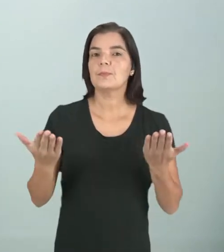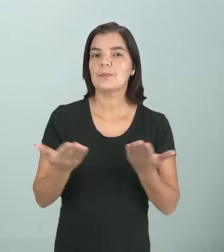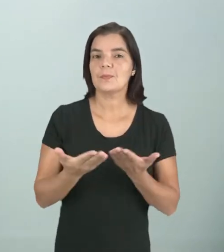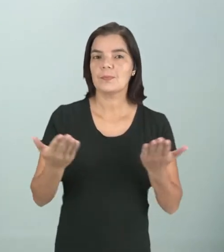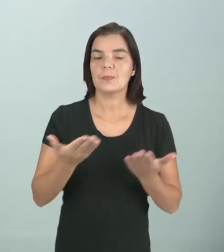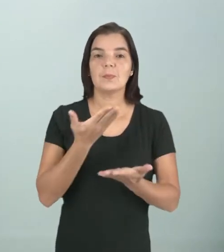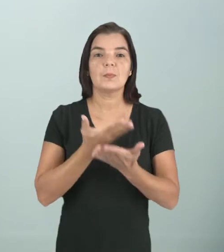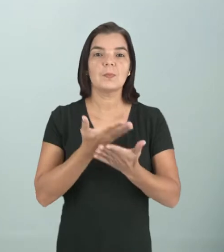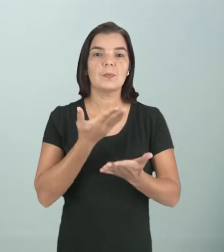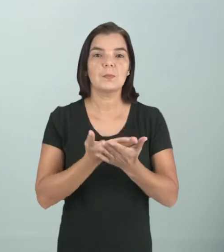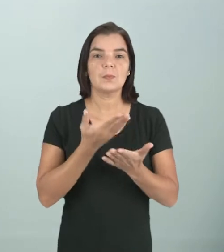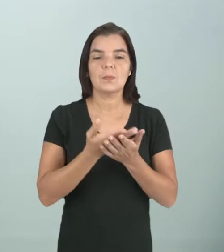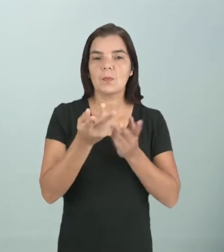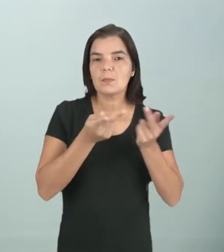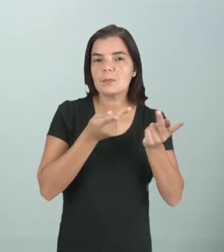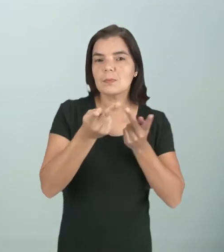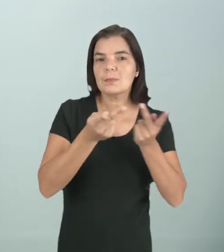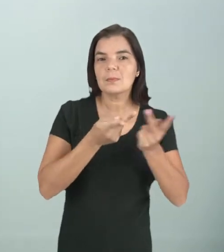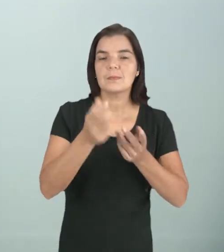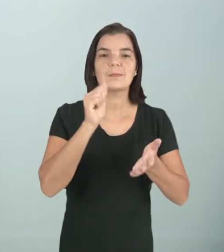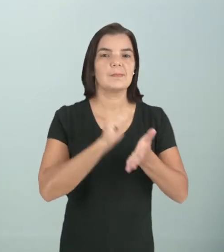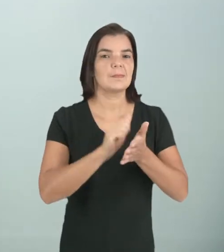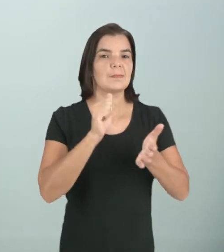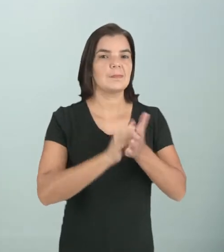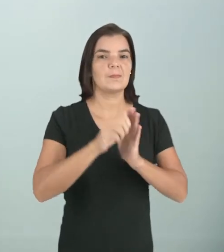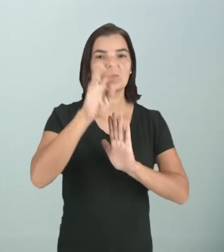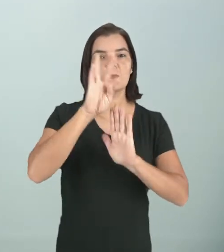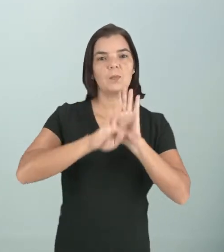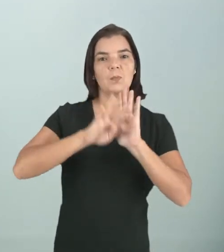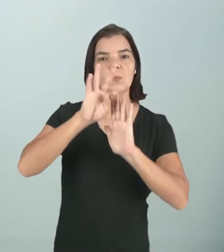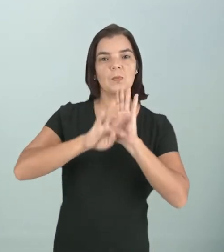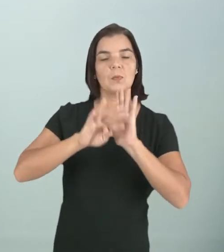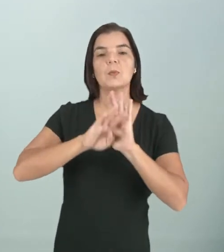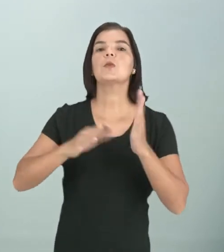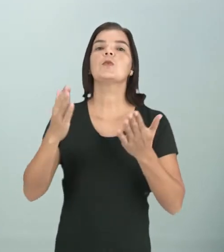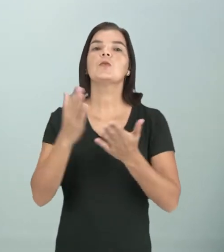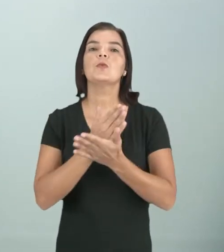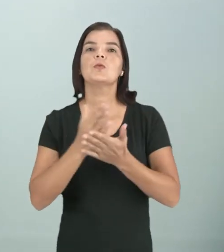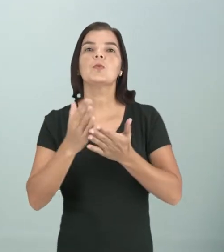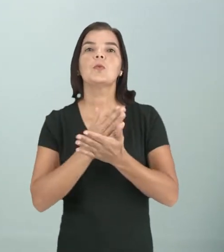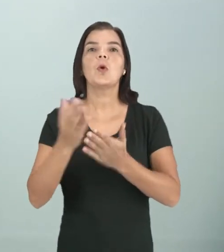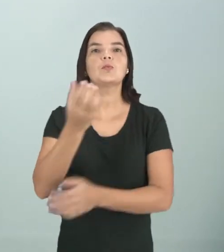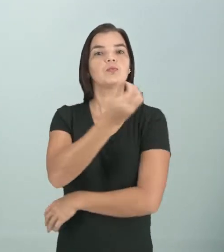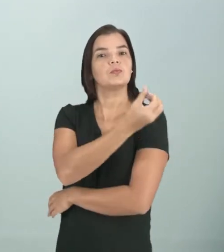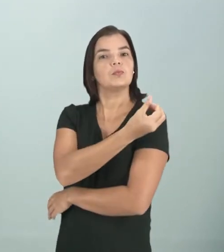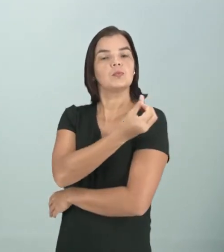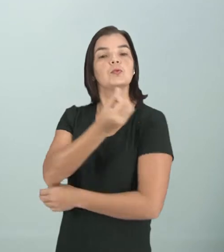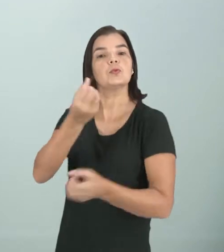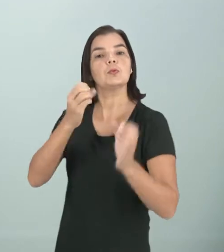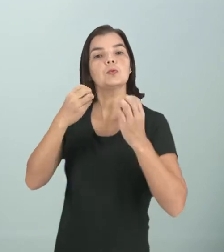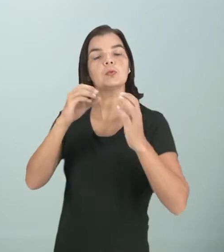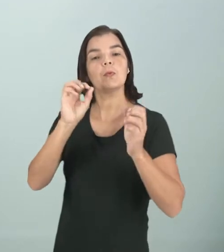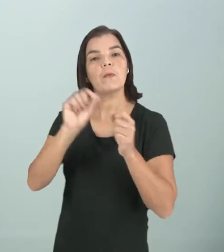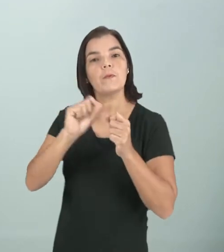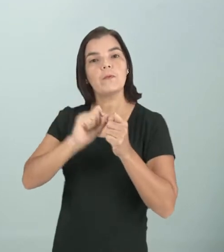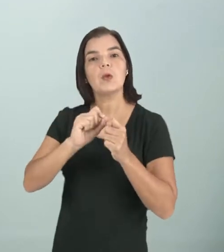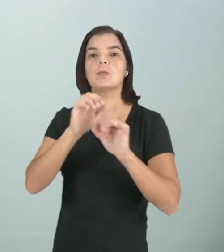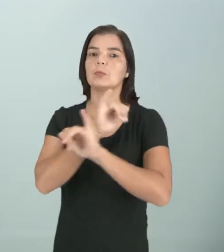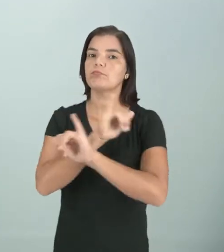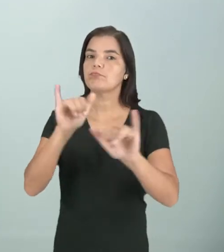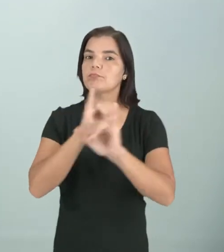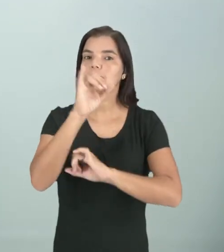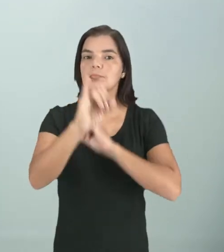vamos estudar o planejamento e a produção textual de alguns textos que são feitos para serem publicados na internet.